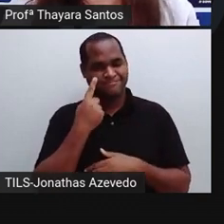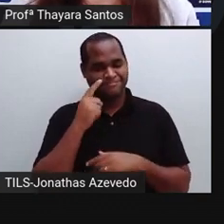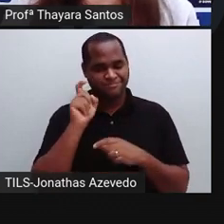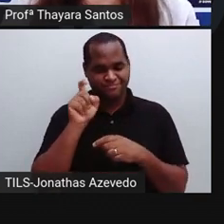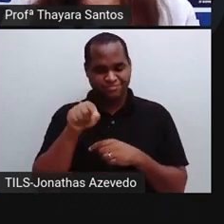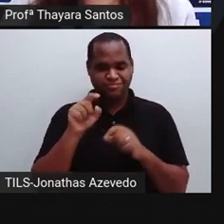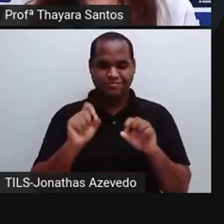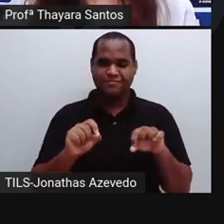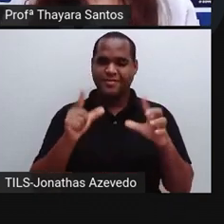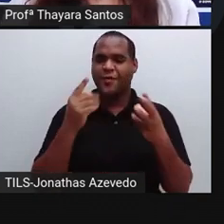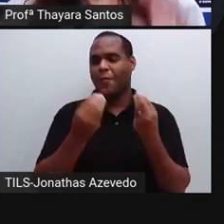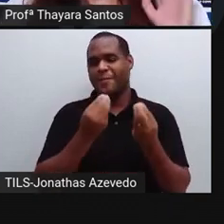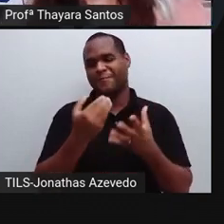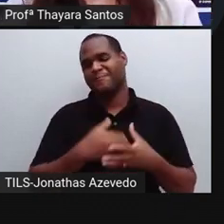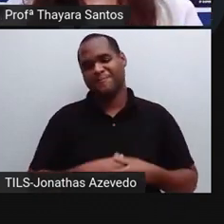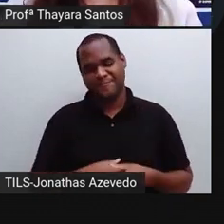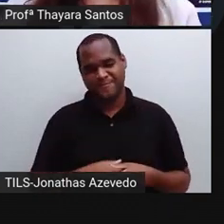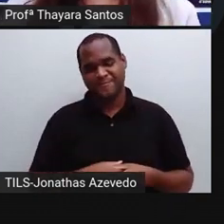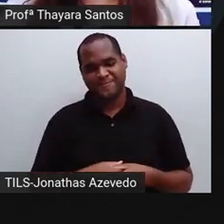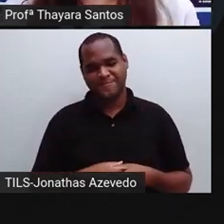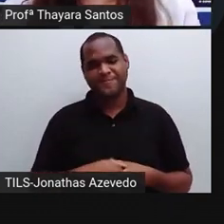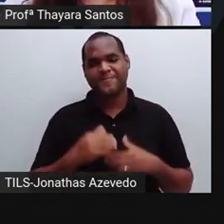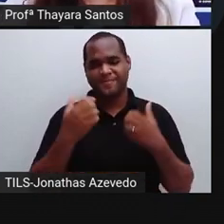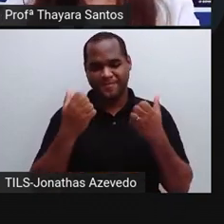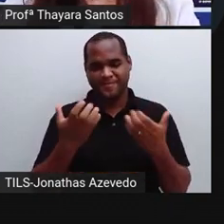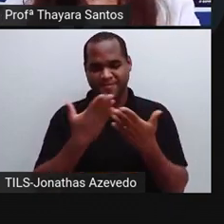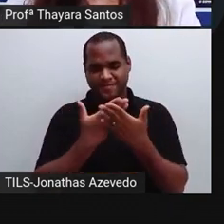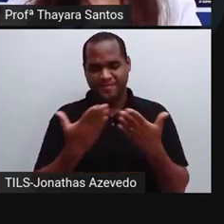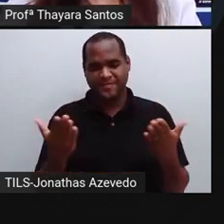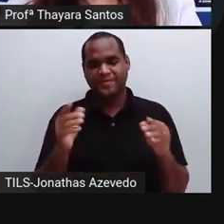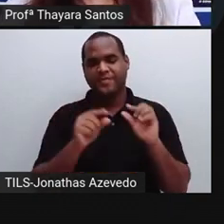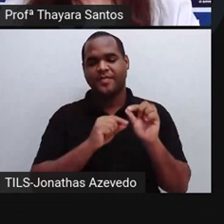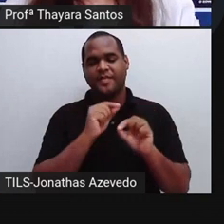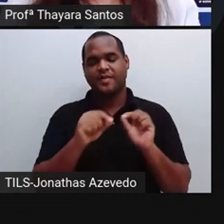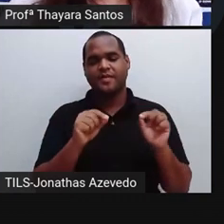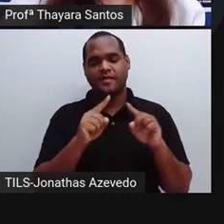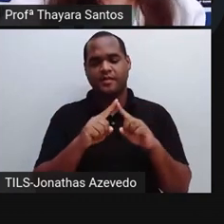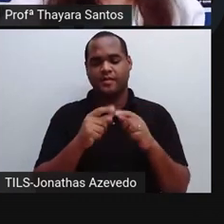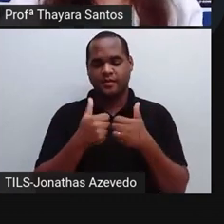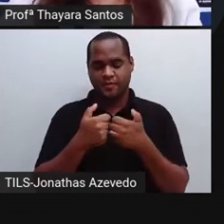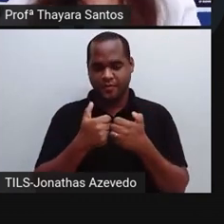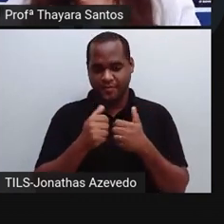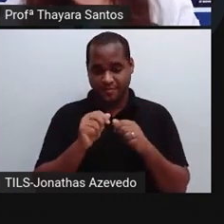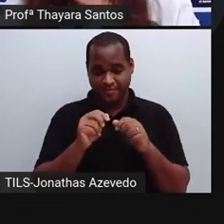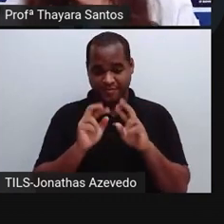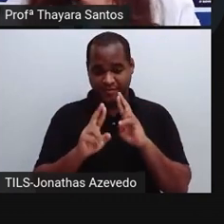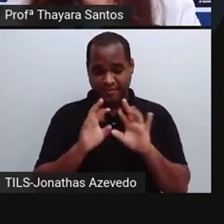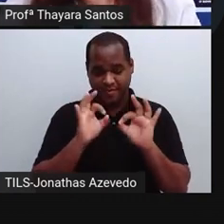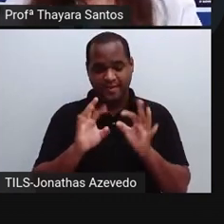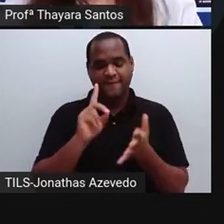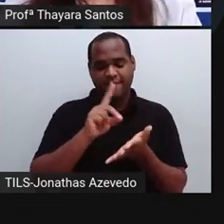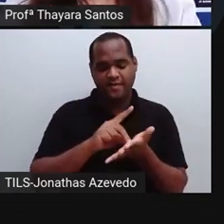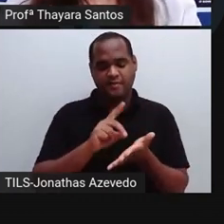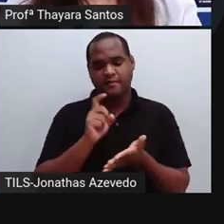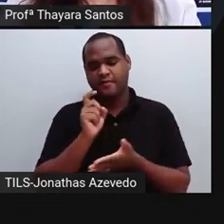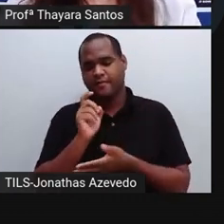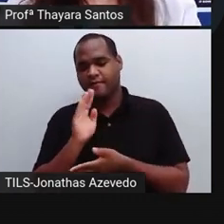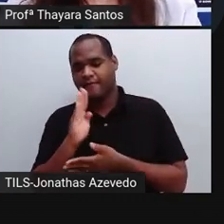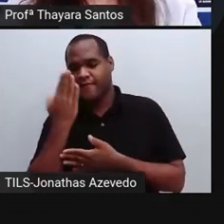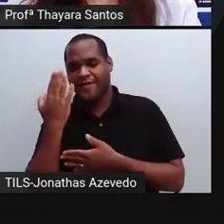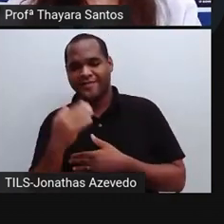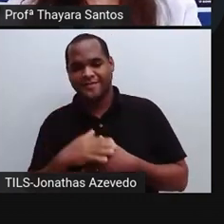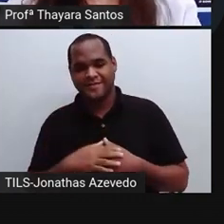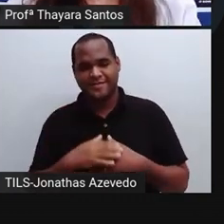para a gente ver como é que vai funcionar. Só explicar uma coisa para vocês. Esse joguinho aqui é um joguinho de verdadeiro ou falso. Aqui vai